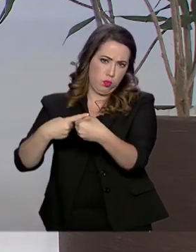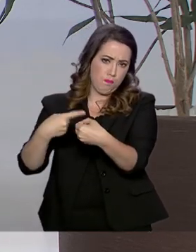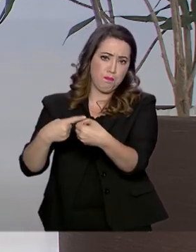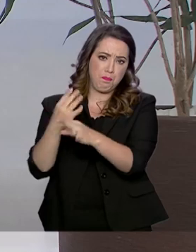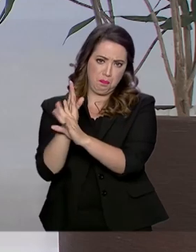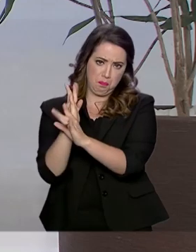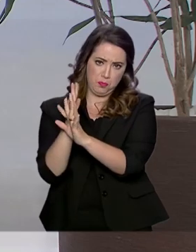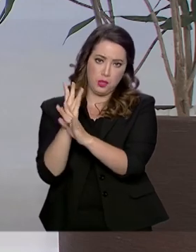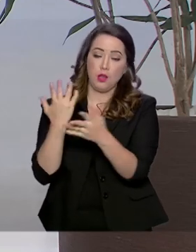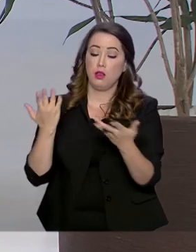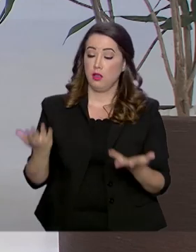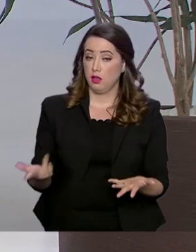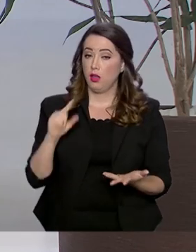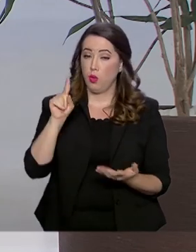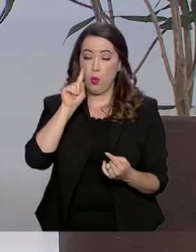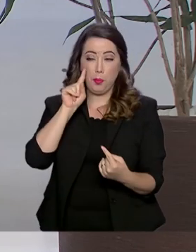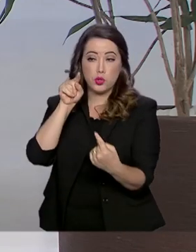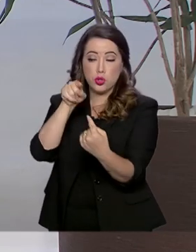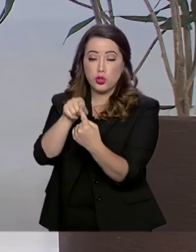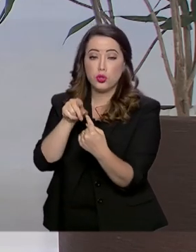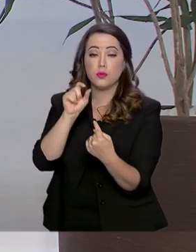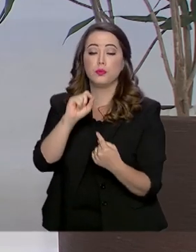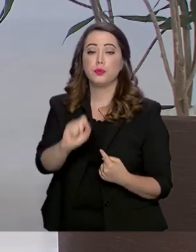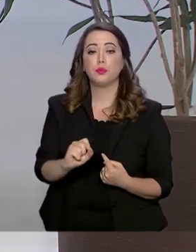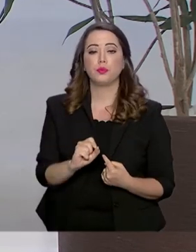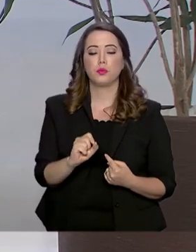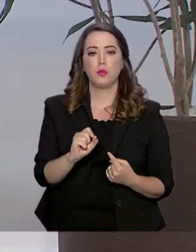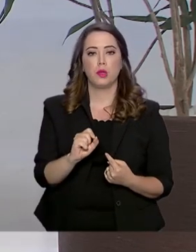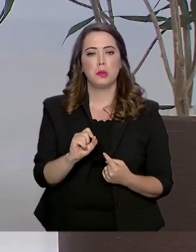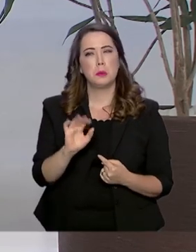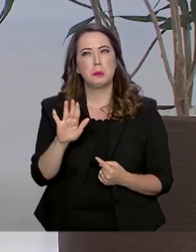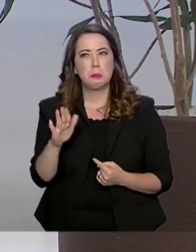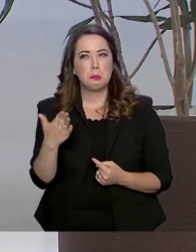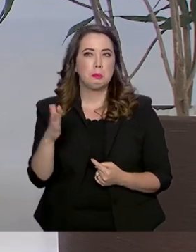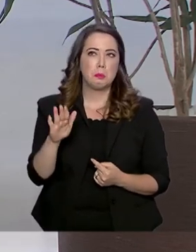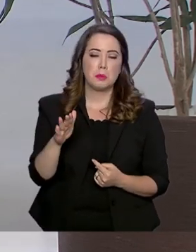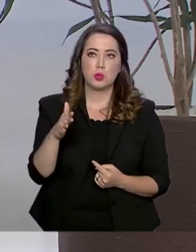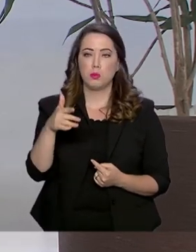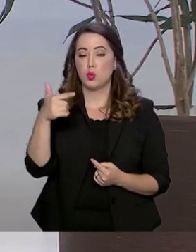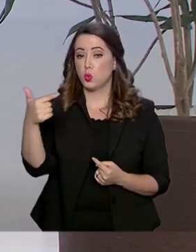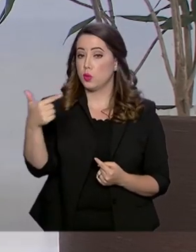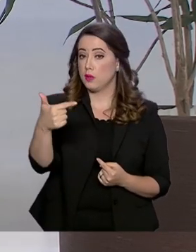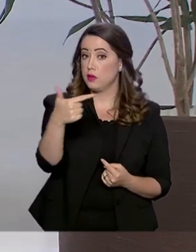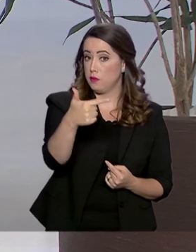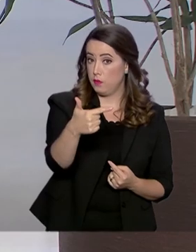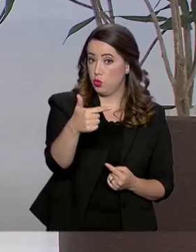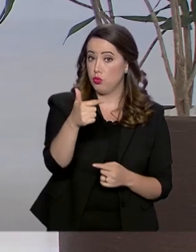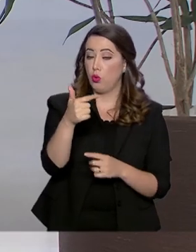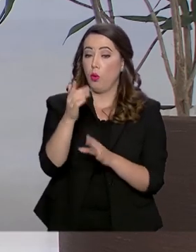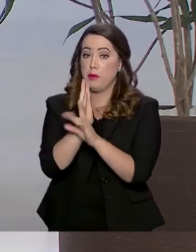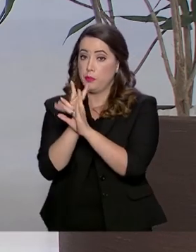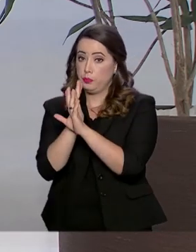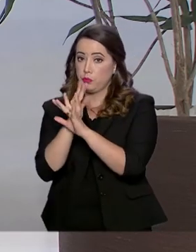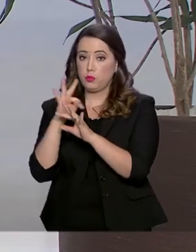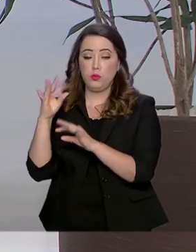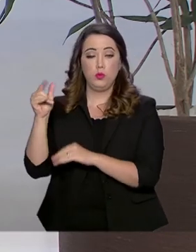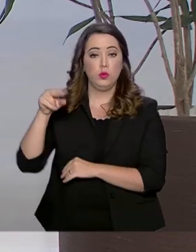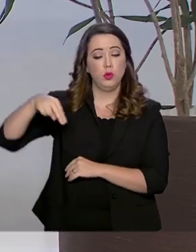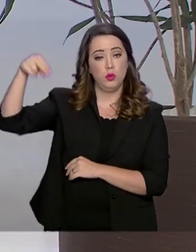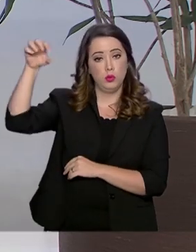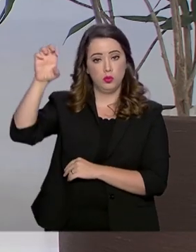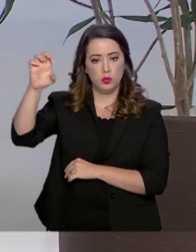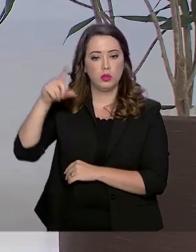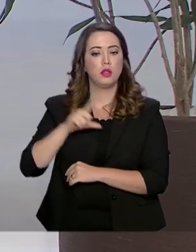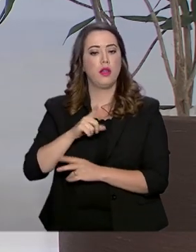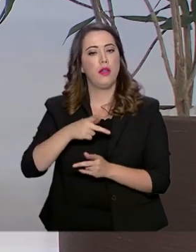Plano Nordeste vai se direcionar para 222 municípios em todo o Nordeste. Ainda estamos com viagem